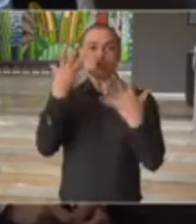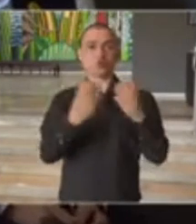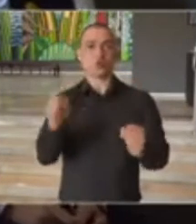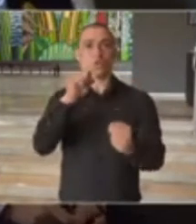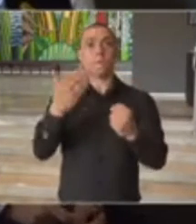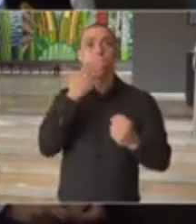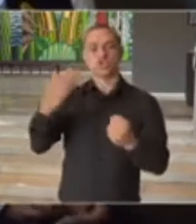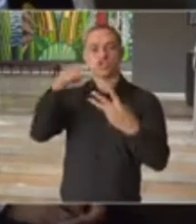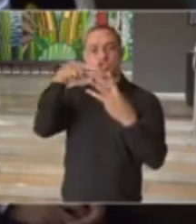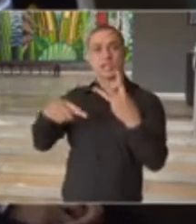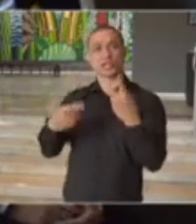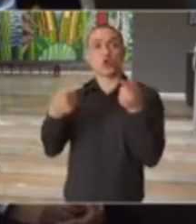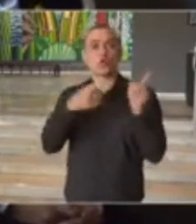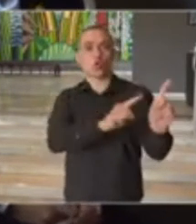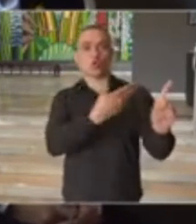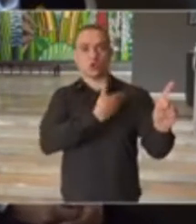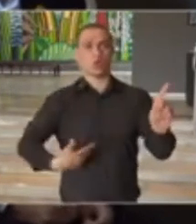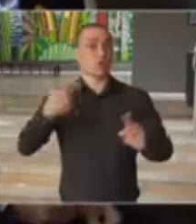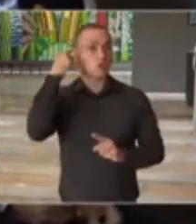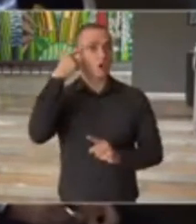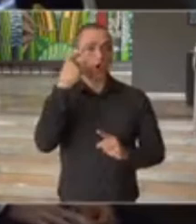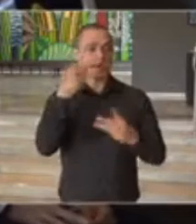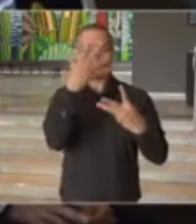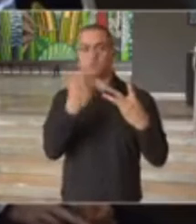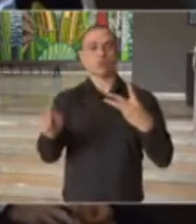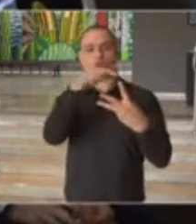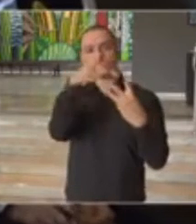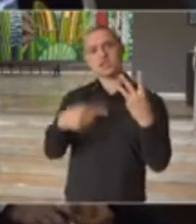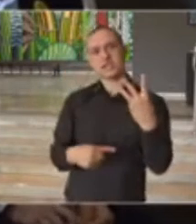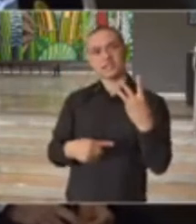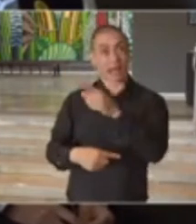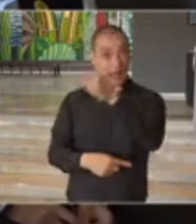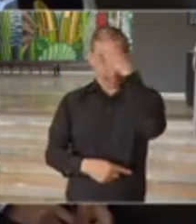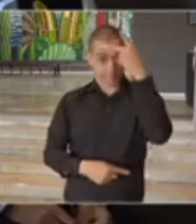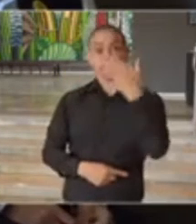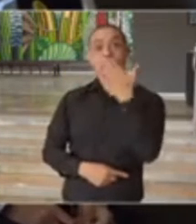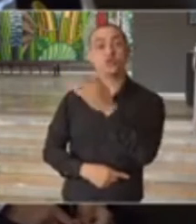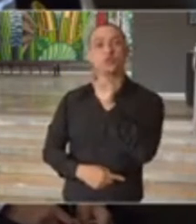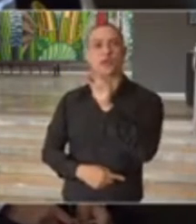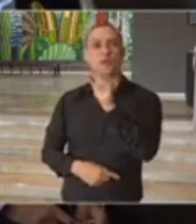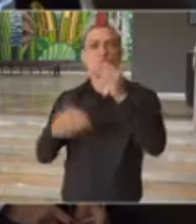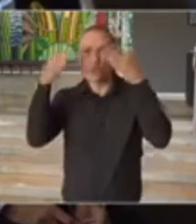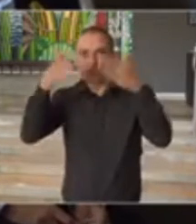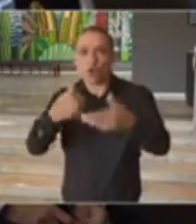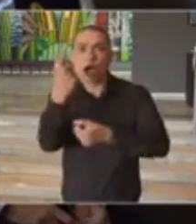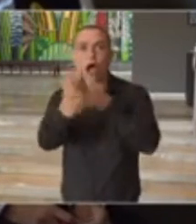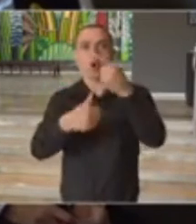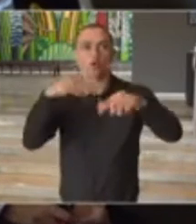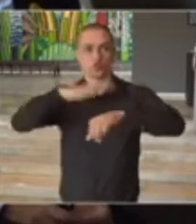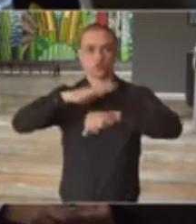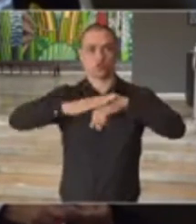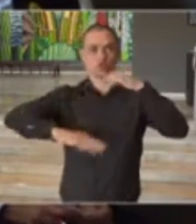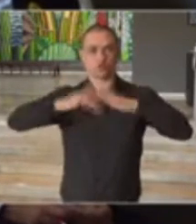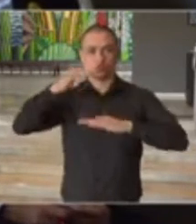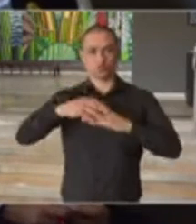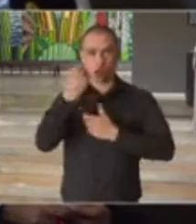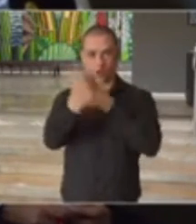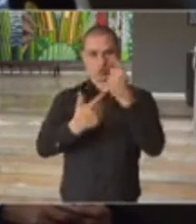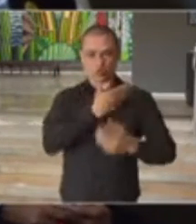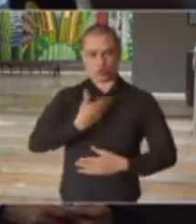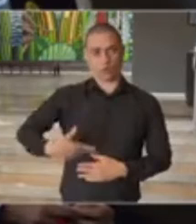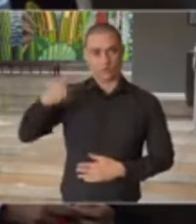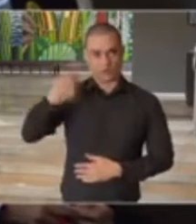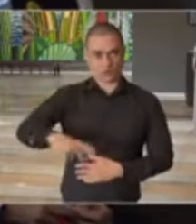pedidos de impeachment contra o governador João Dória. Esses pedidos foram feitos com base em algumas ações tomadas com algumas ações do